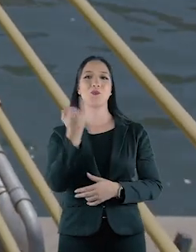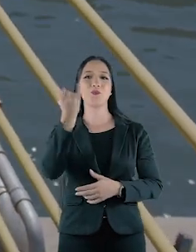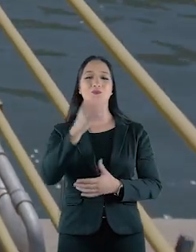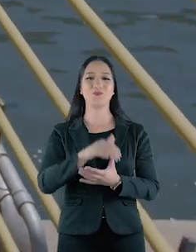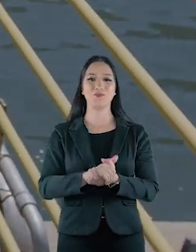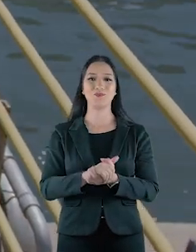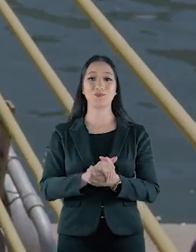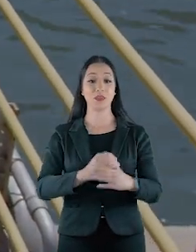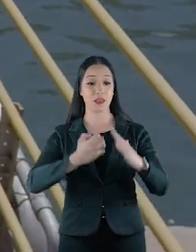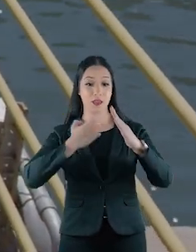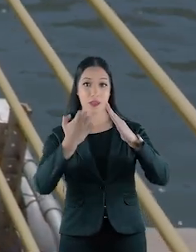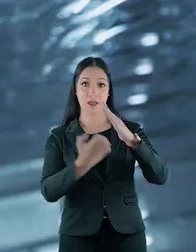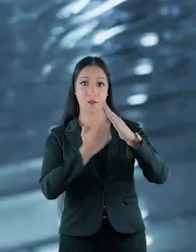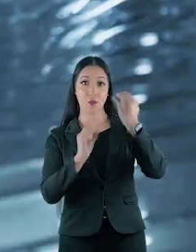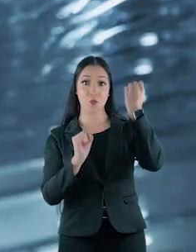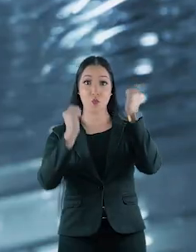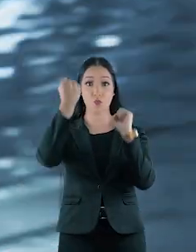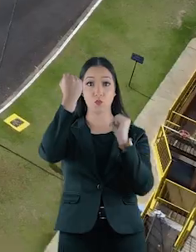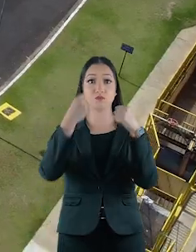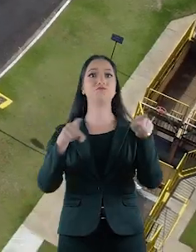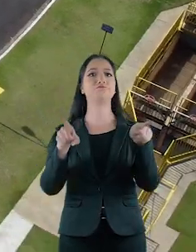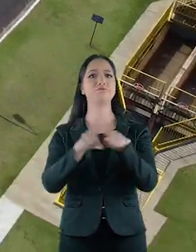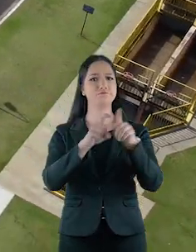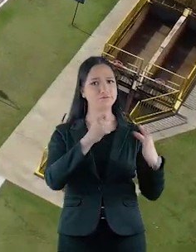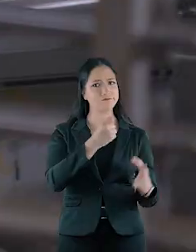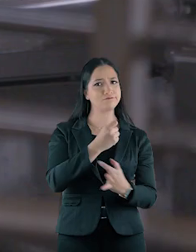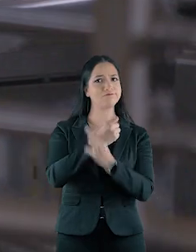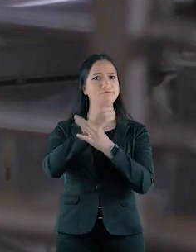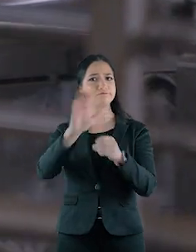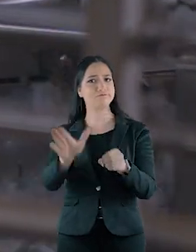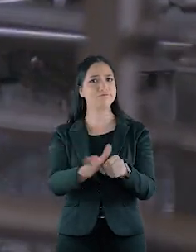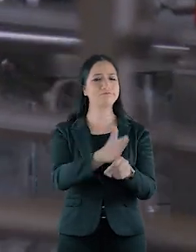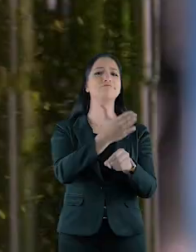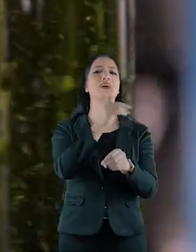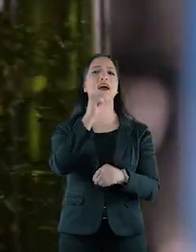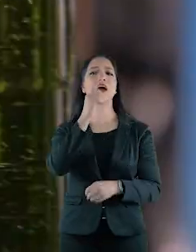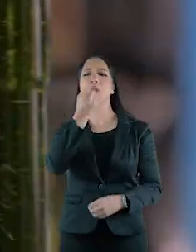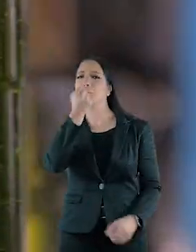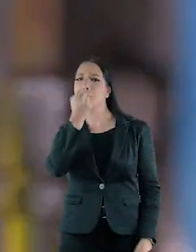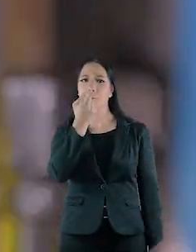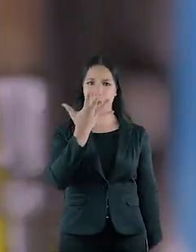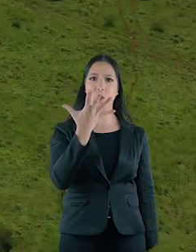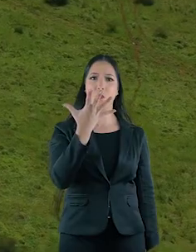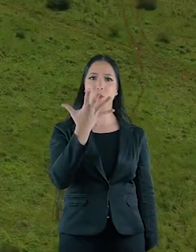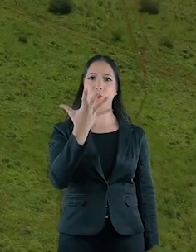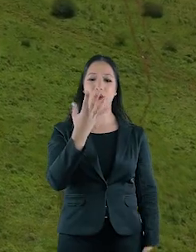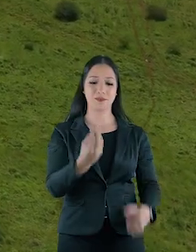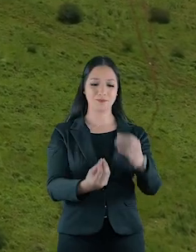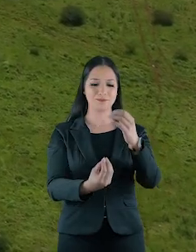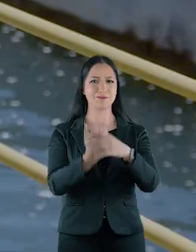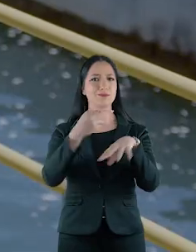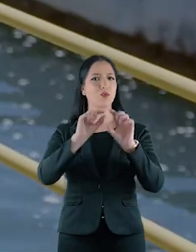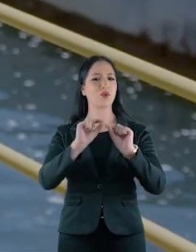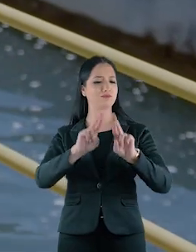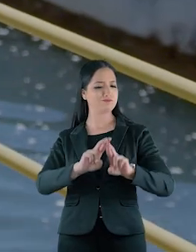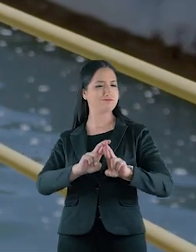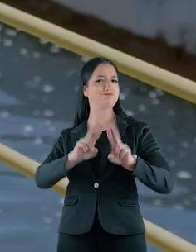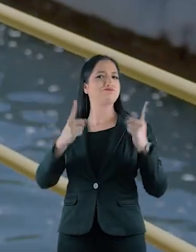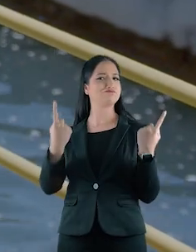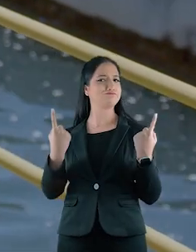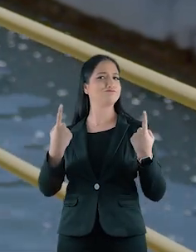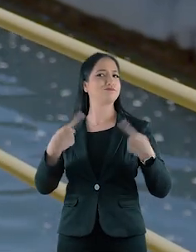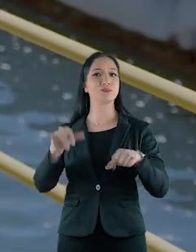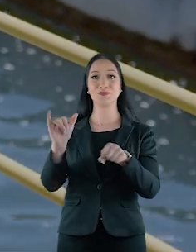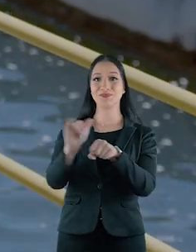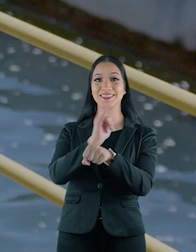por esse item essencial. Empresas e indústrias também têm a segurança de abastecimento com água de qualidade, criando